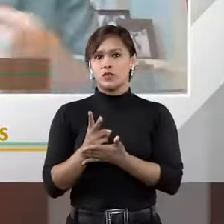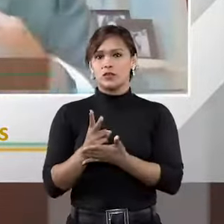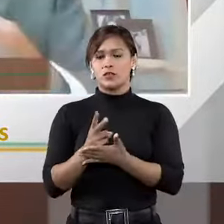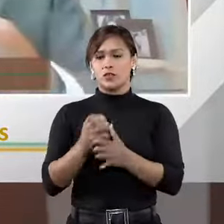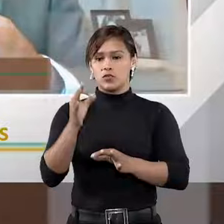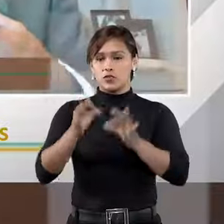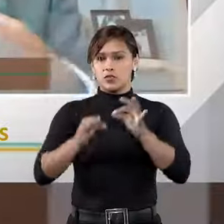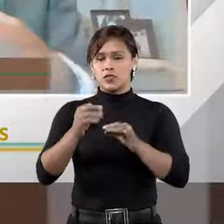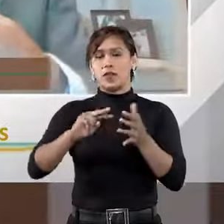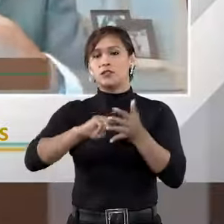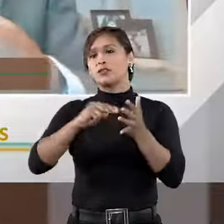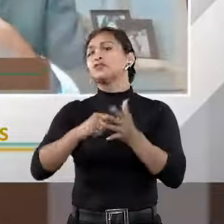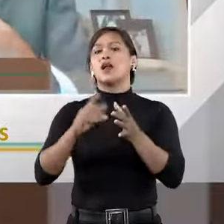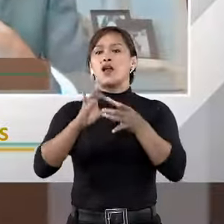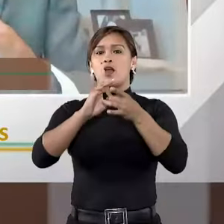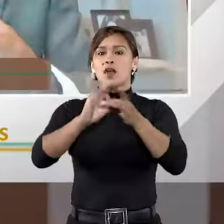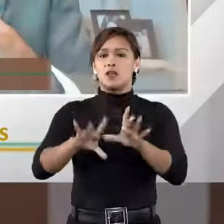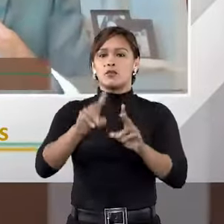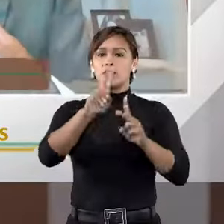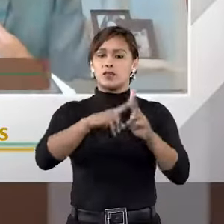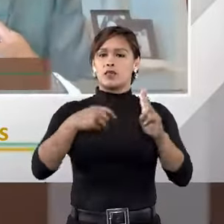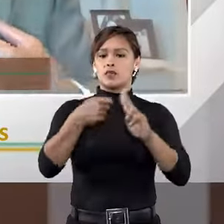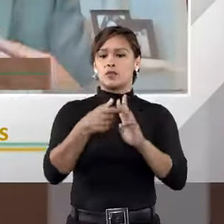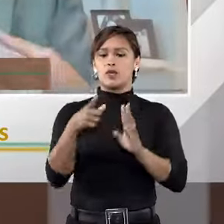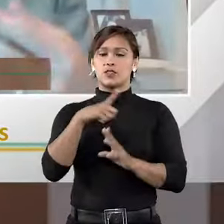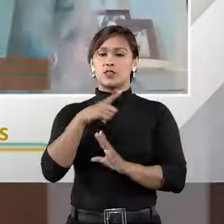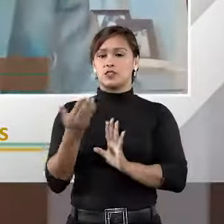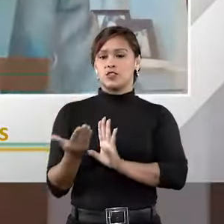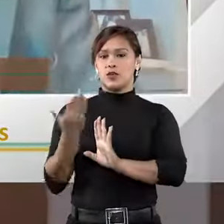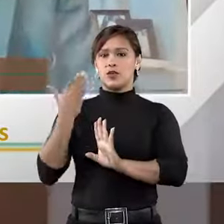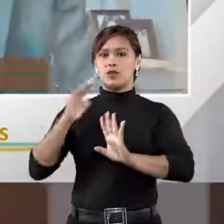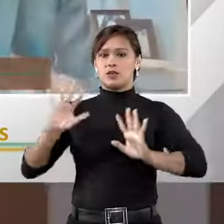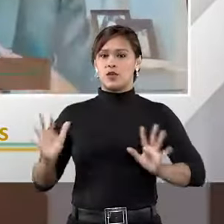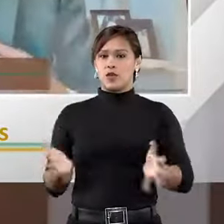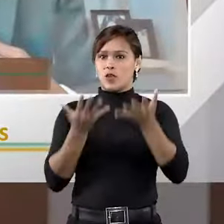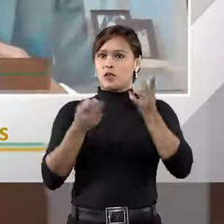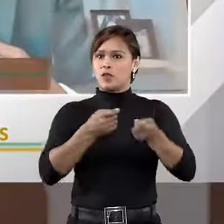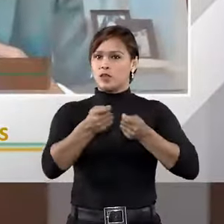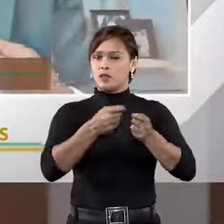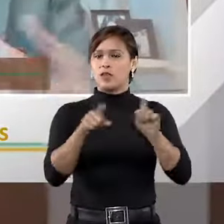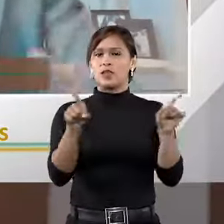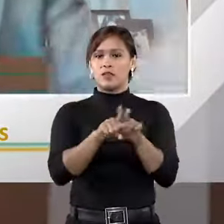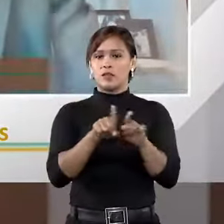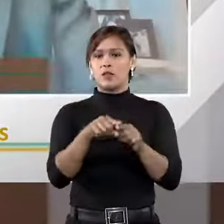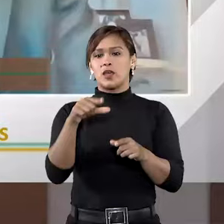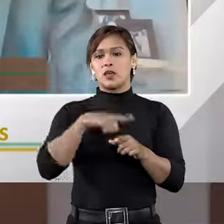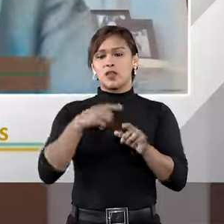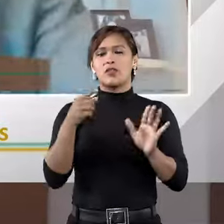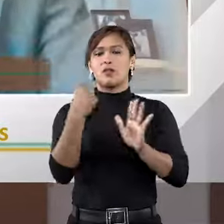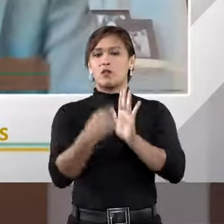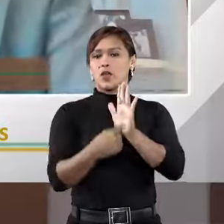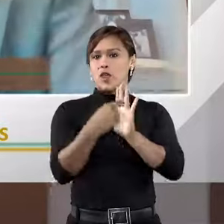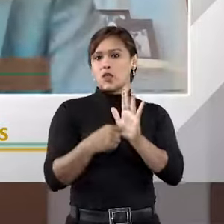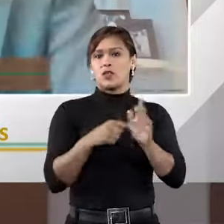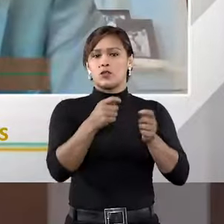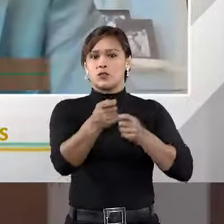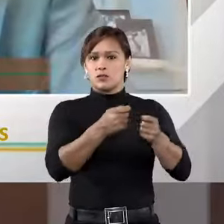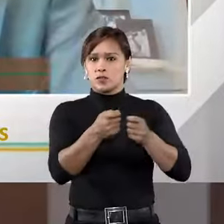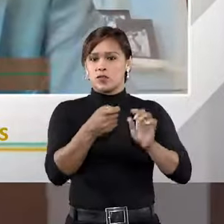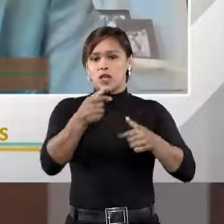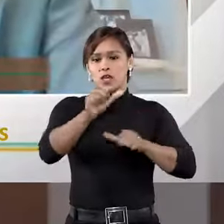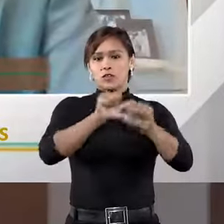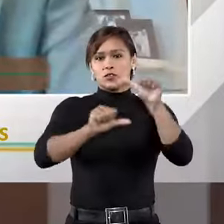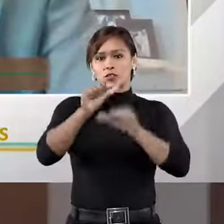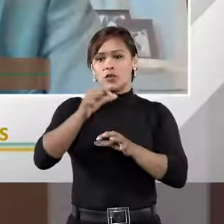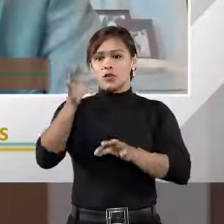judiciário. Ou seja, a mesma liberdade que as partes tinham para celebrar a arbitragem, elas têm para rescindir a arbitragem, para rescindir a